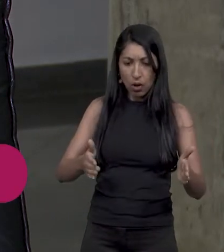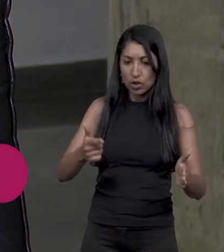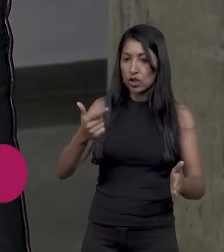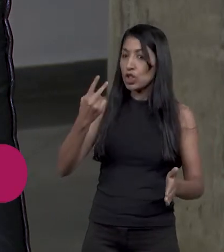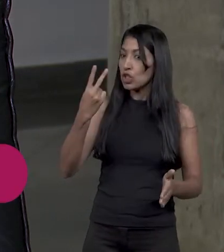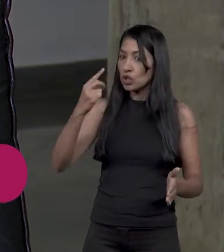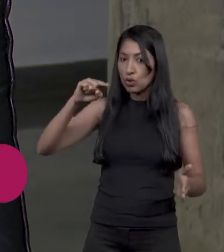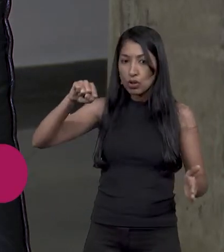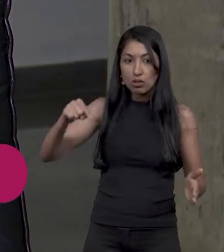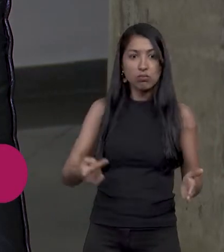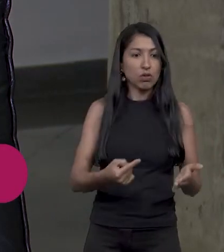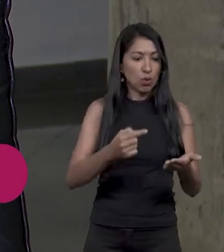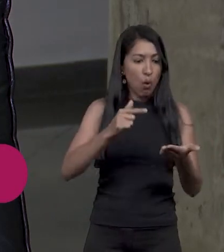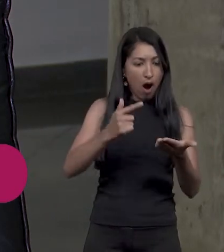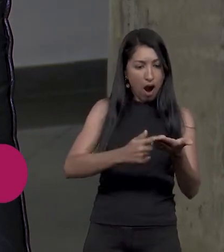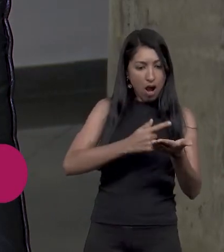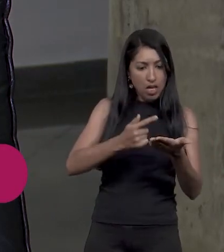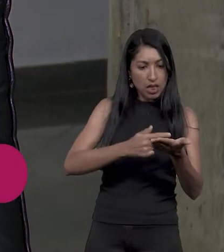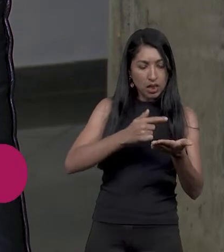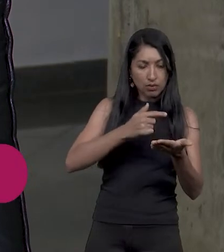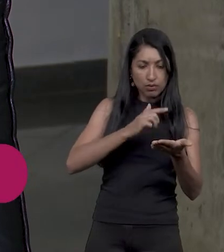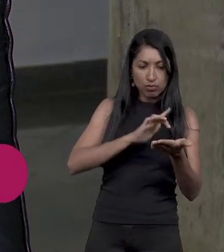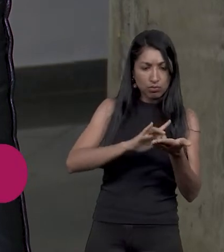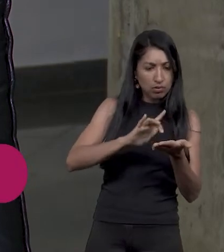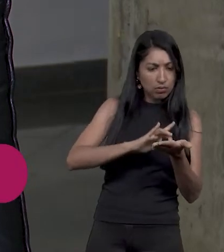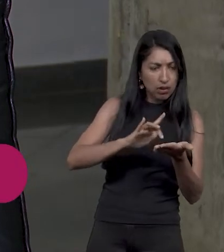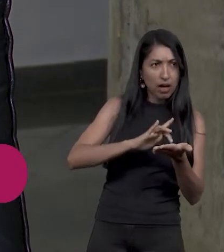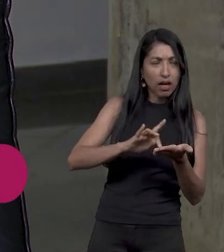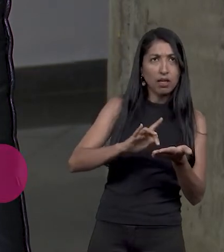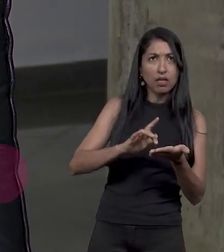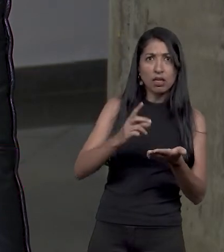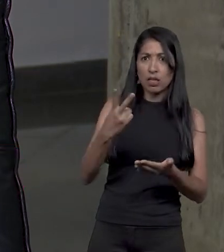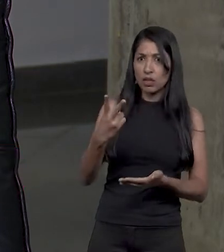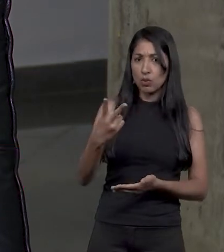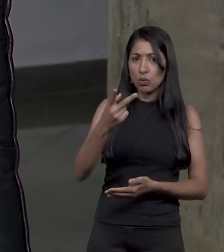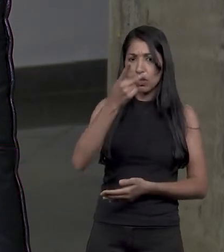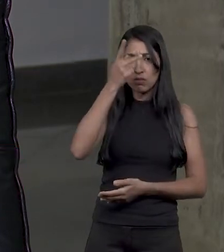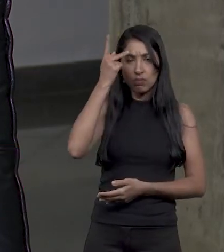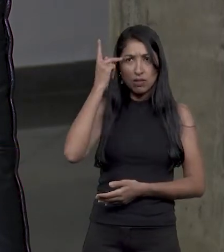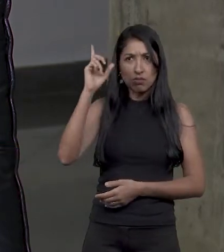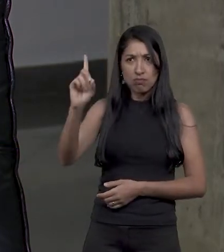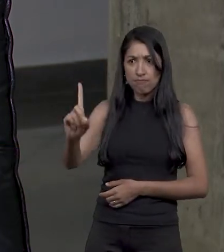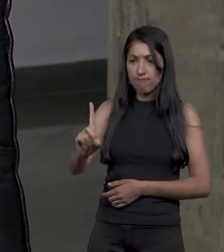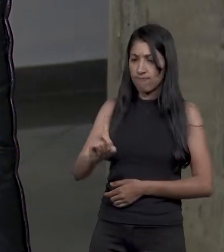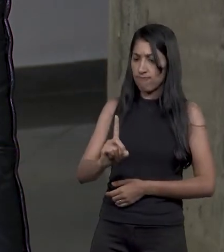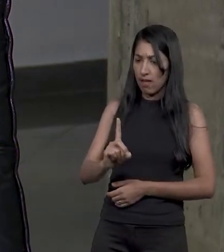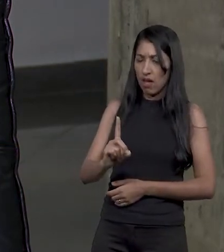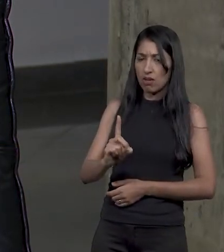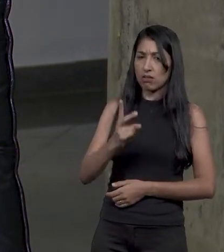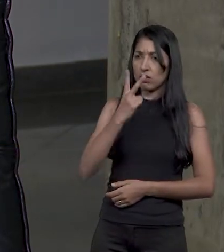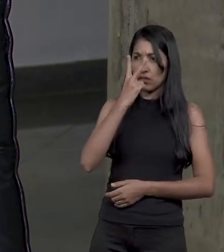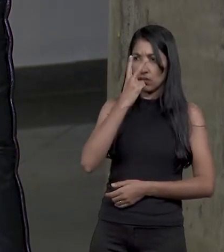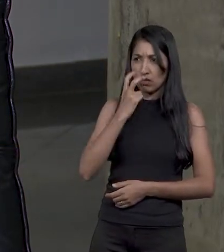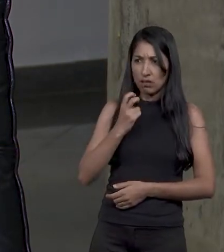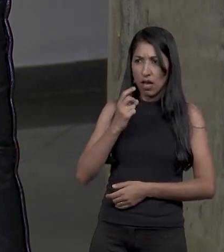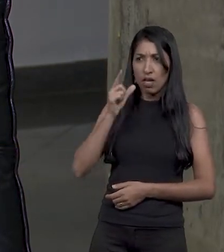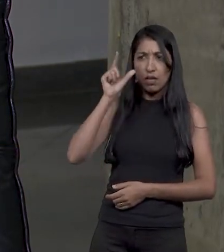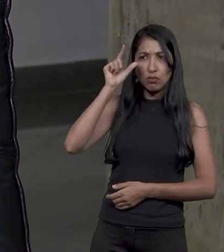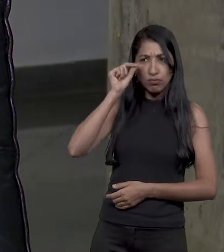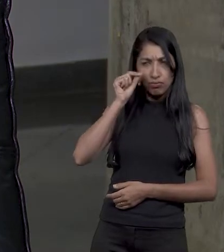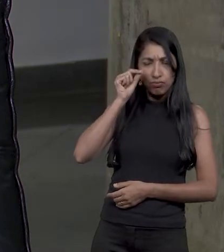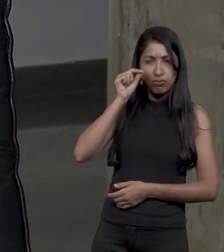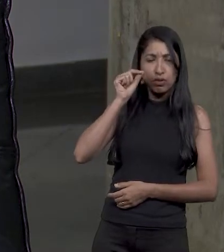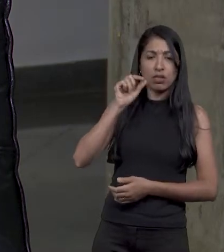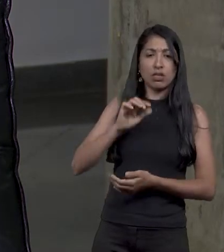braile e duas pessoas com deficiência visual. uma cega e outra com baixa visão.